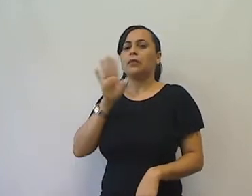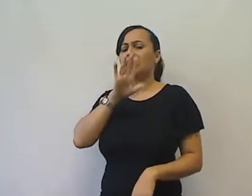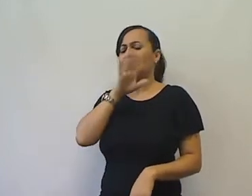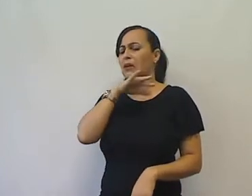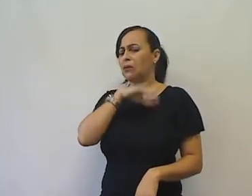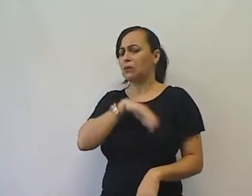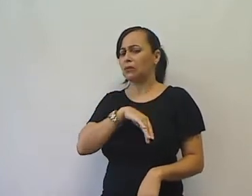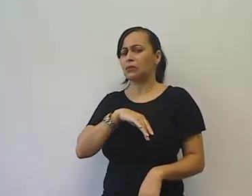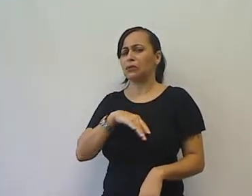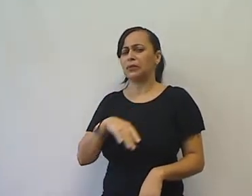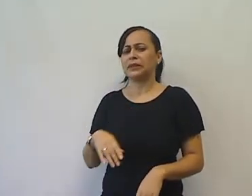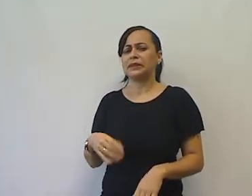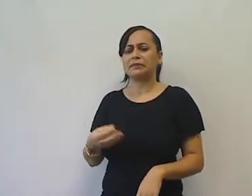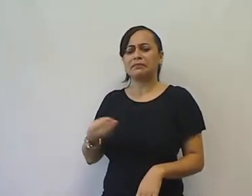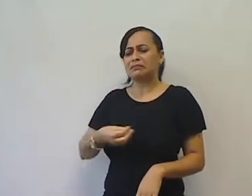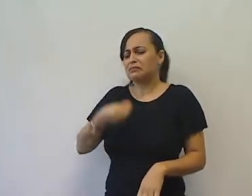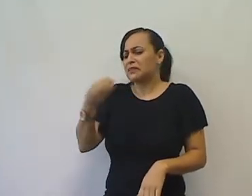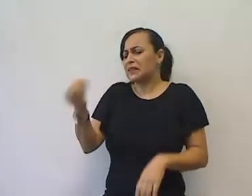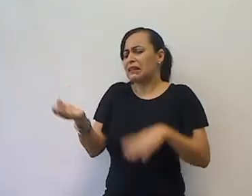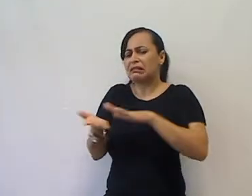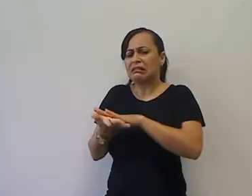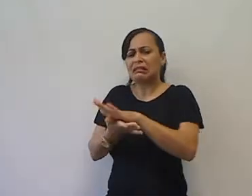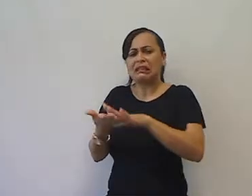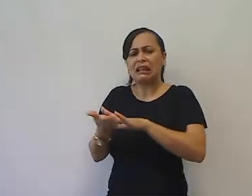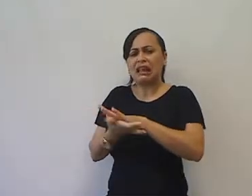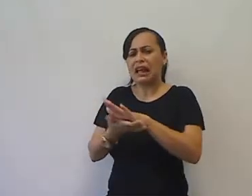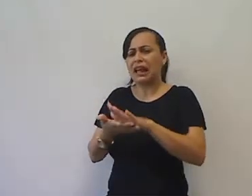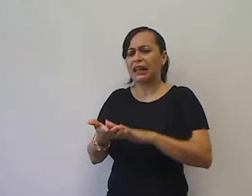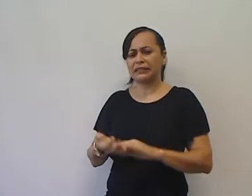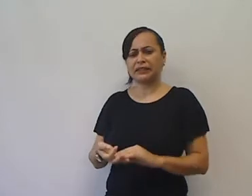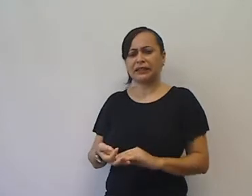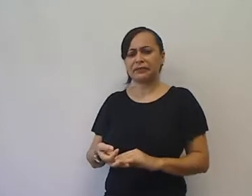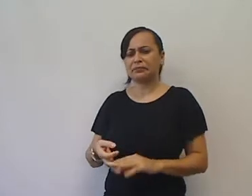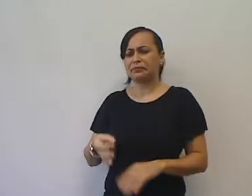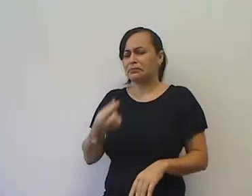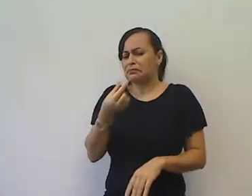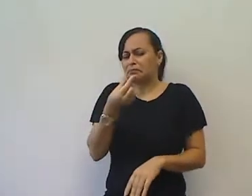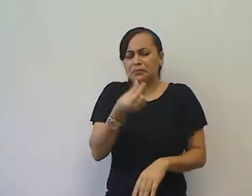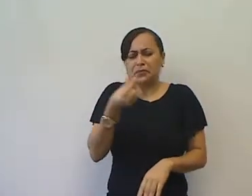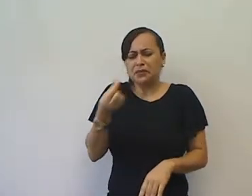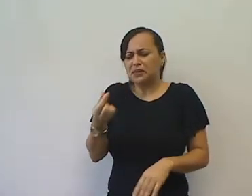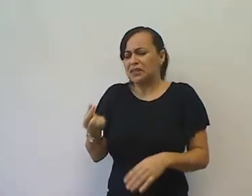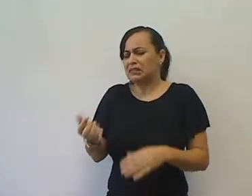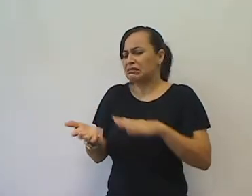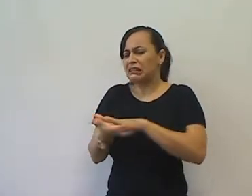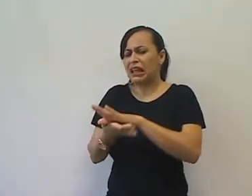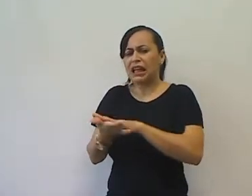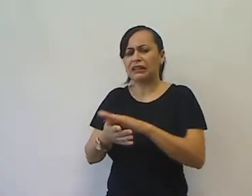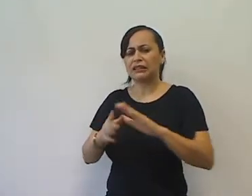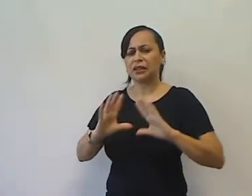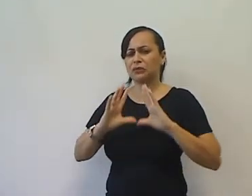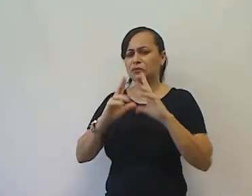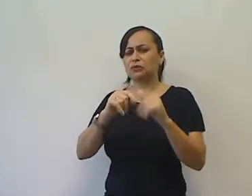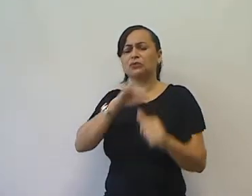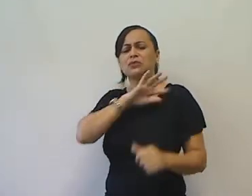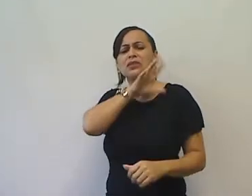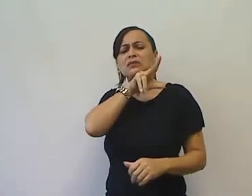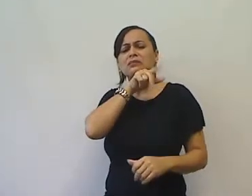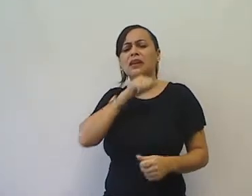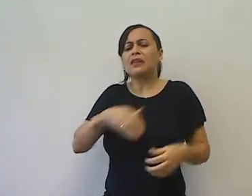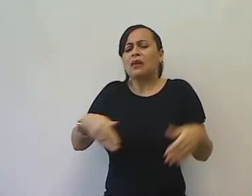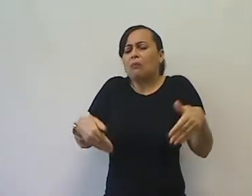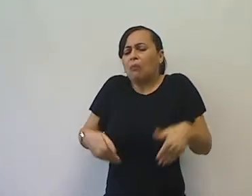ninguém, não dá nem sequer um tiquinho assim de sal. Os animais de lá passam fome, eles estão com o estômago